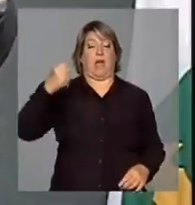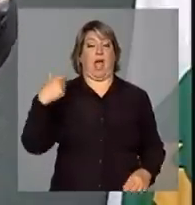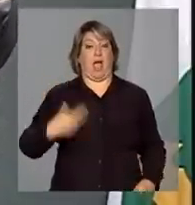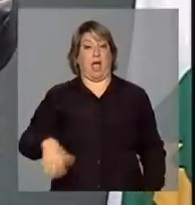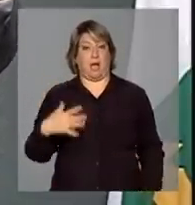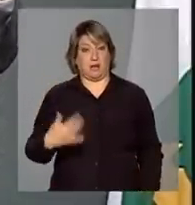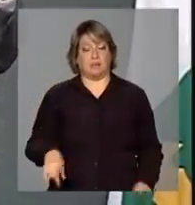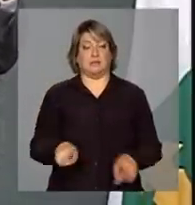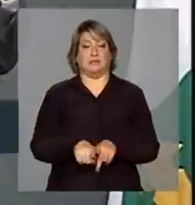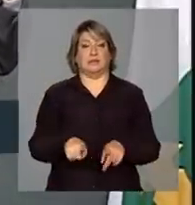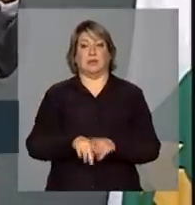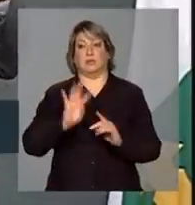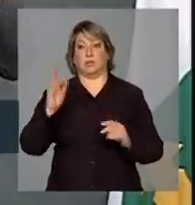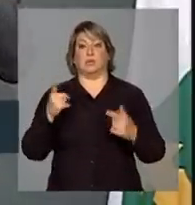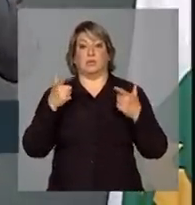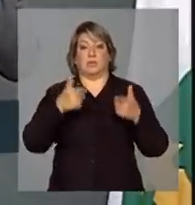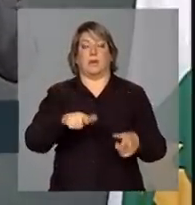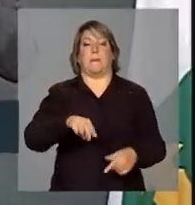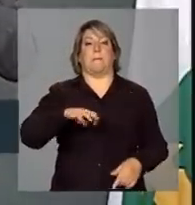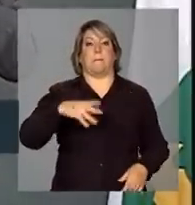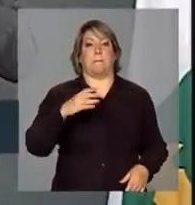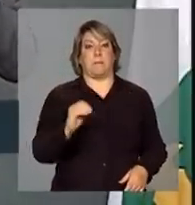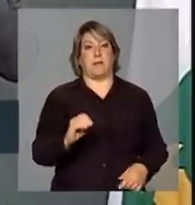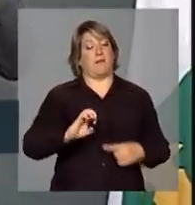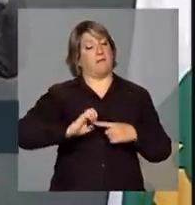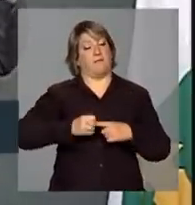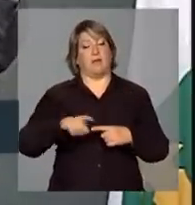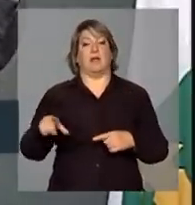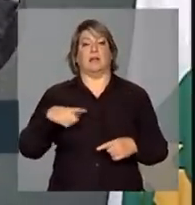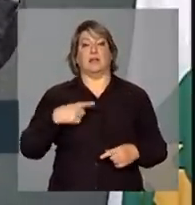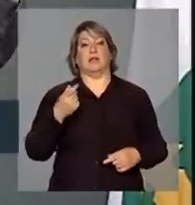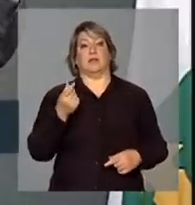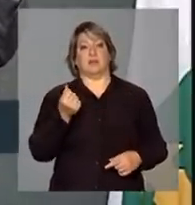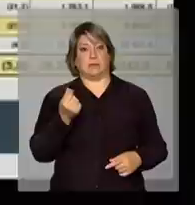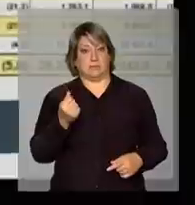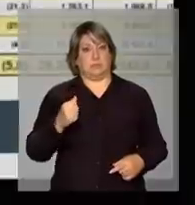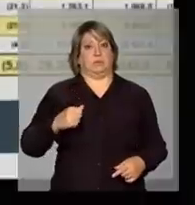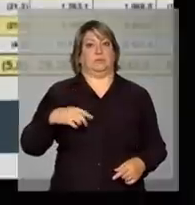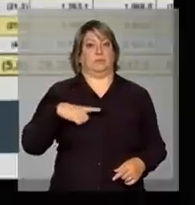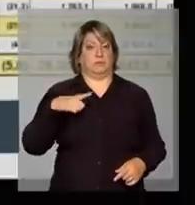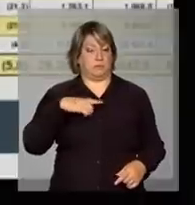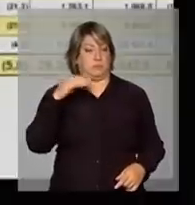será pelo milho e não pelo feijão, embora o feijão também esteja com preços bastante aquecidos.